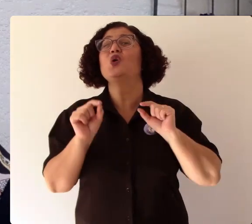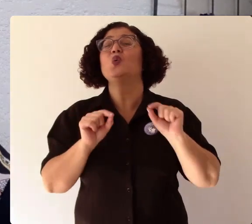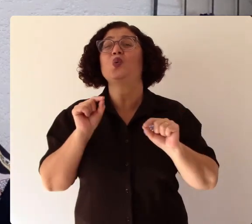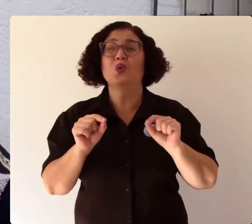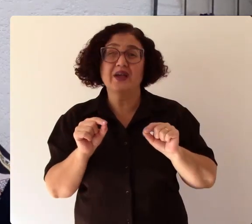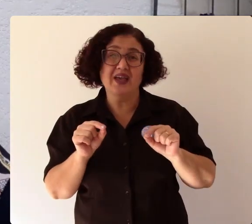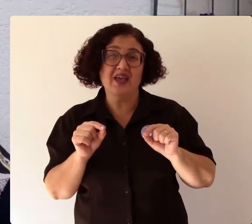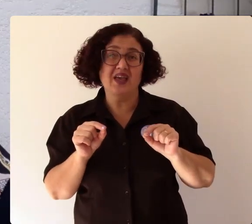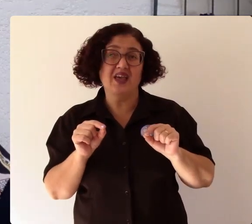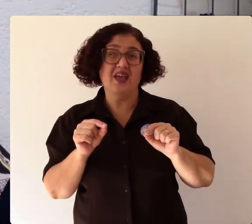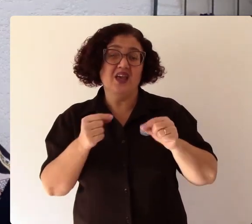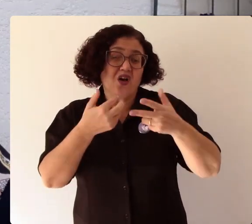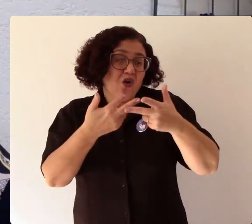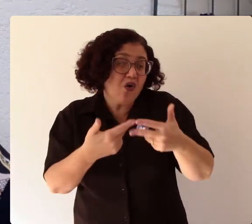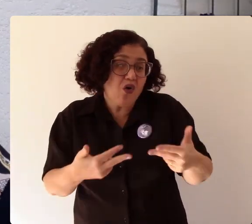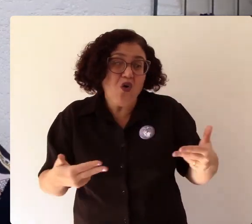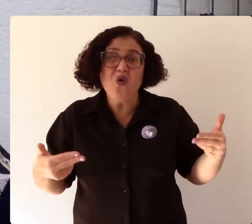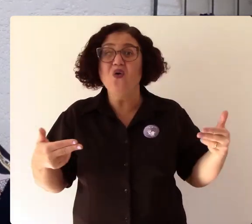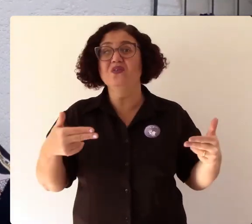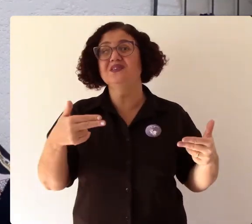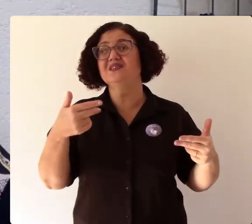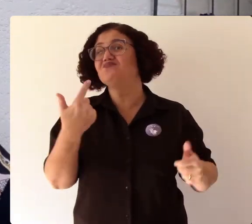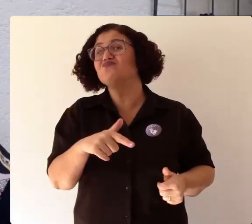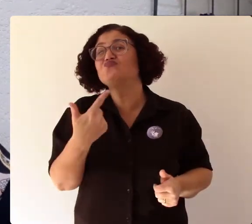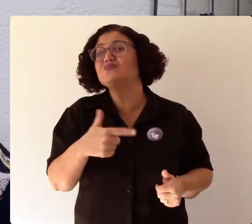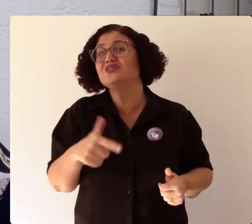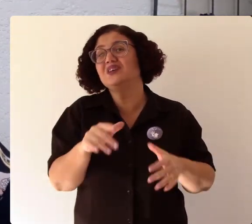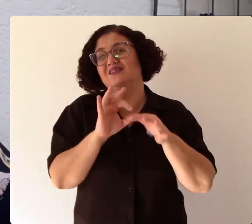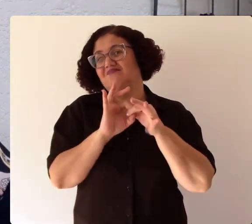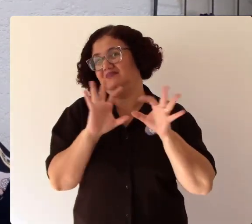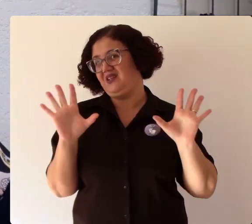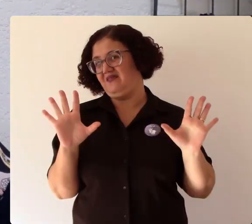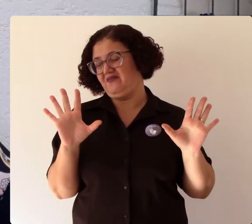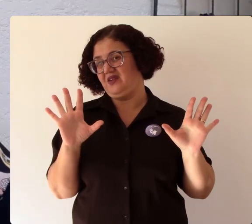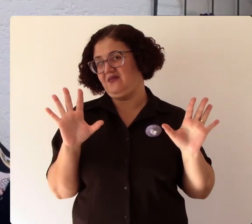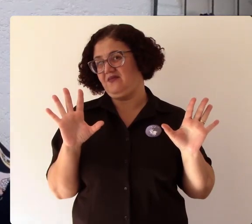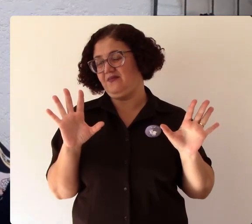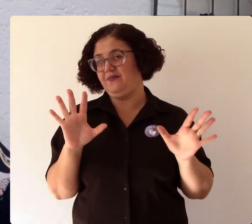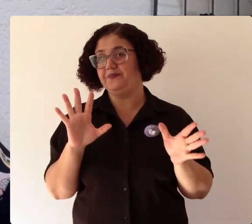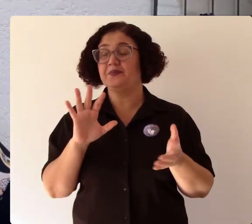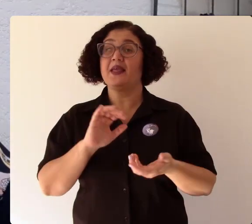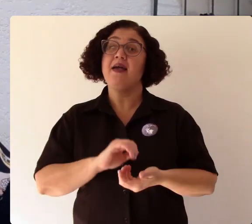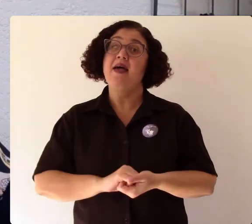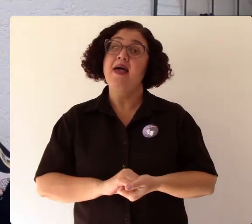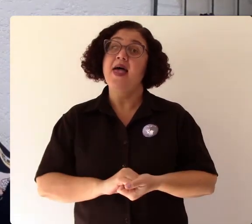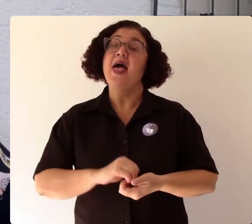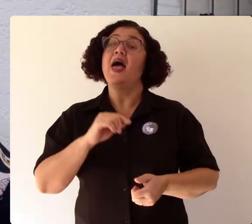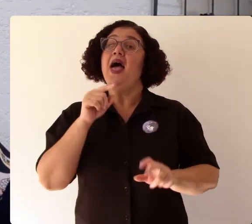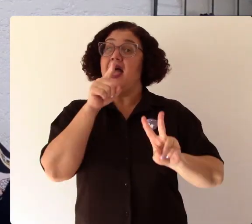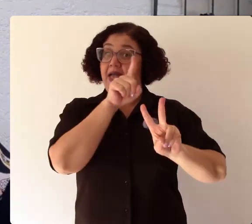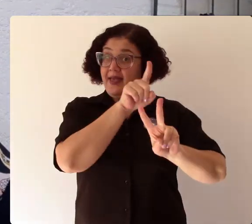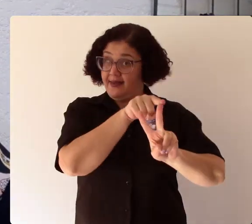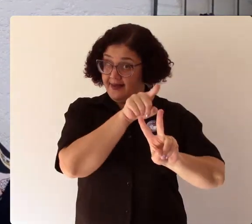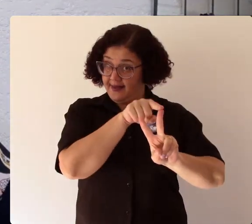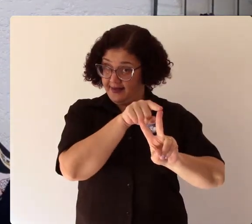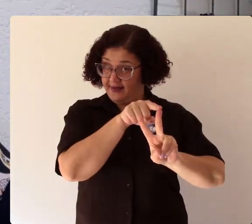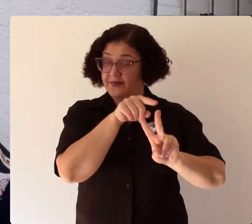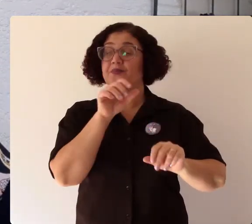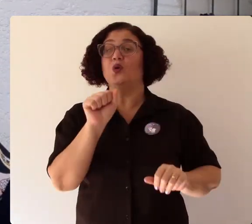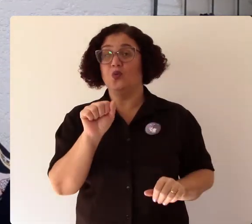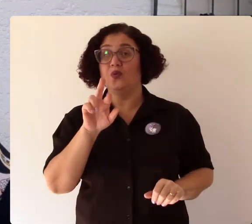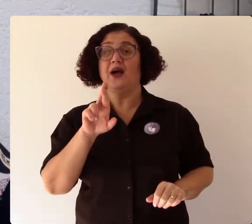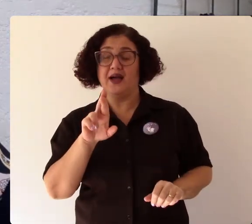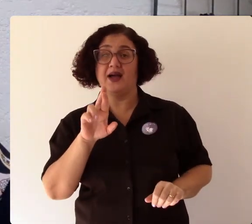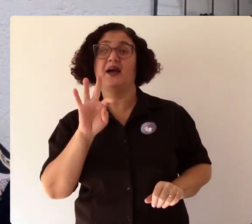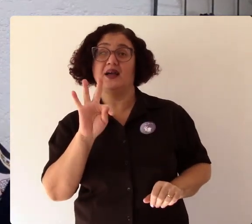de uma vida, Arthur Bispo produz a partir de canecas,